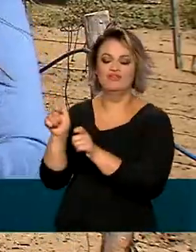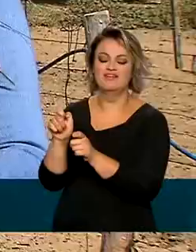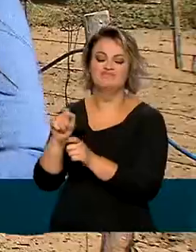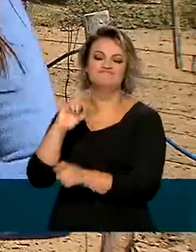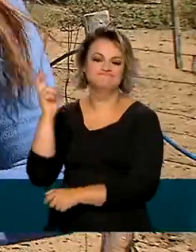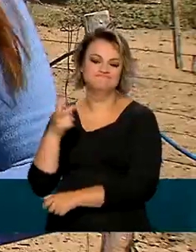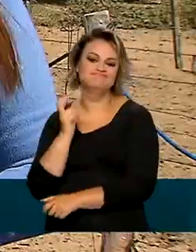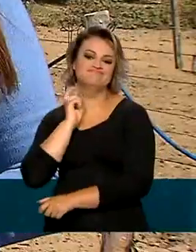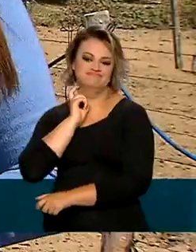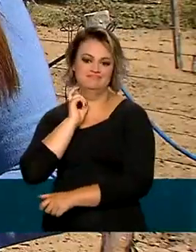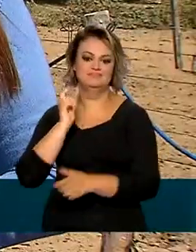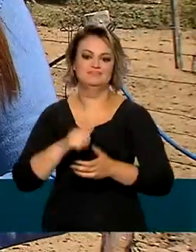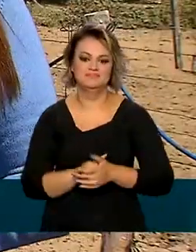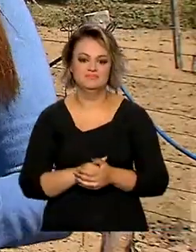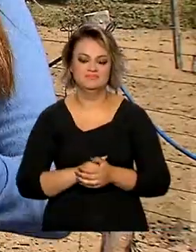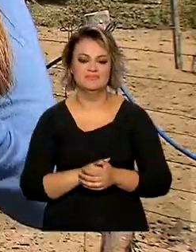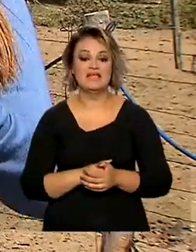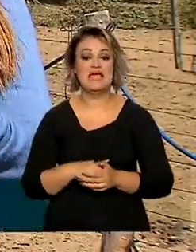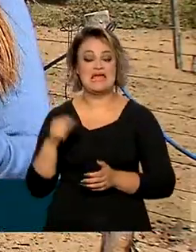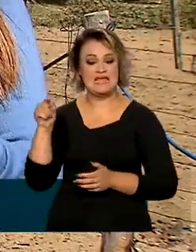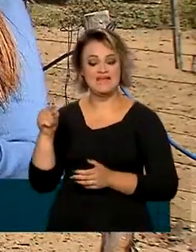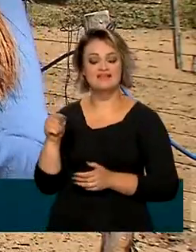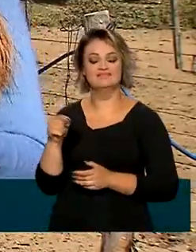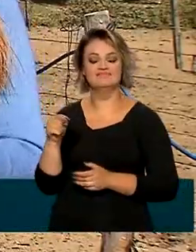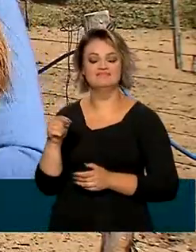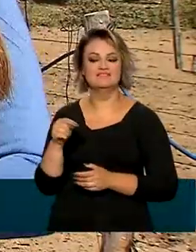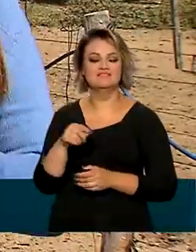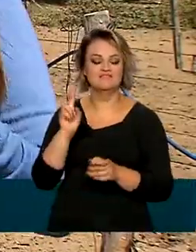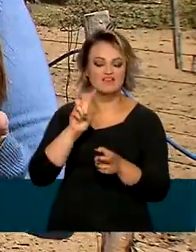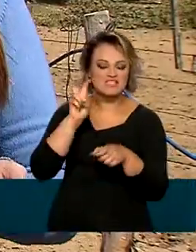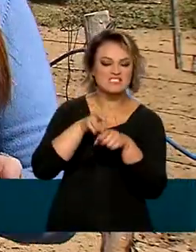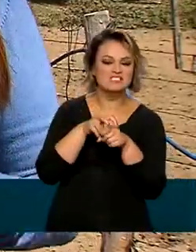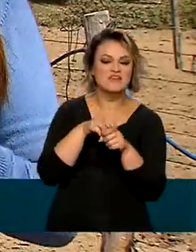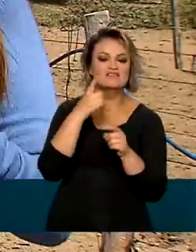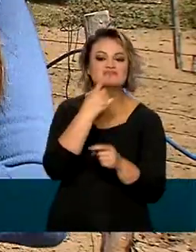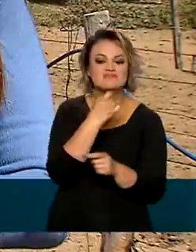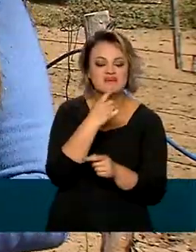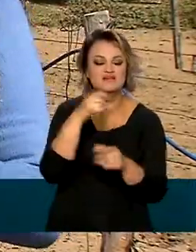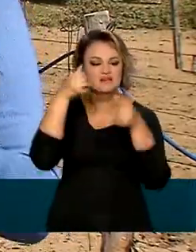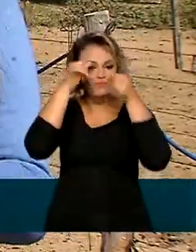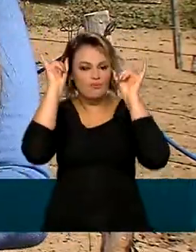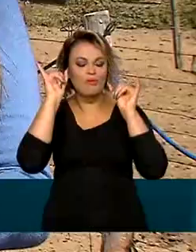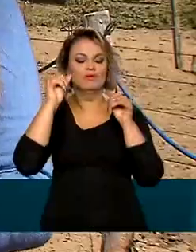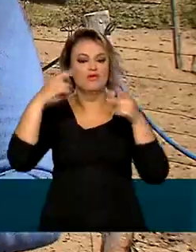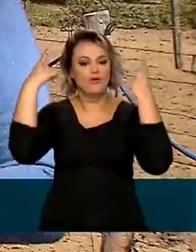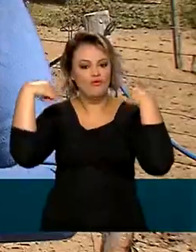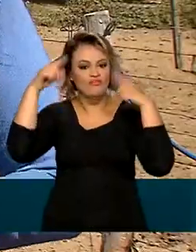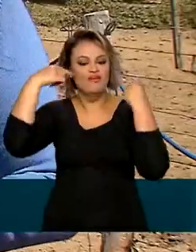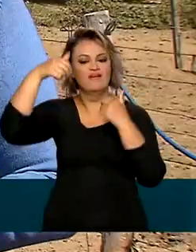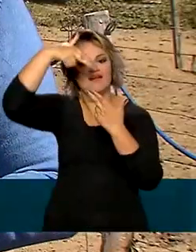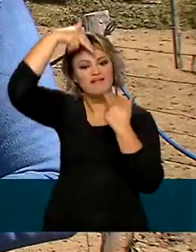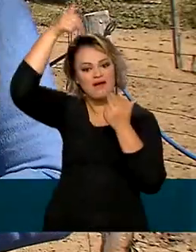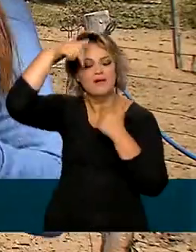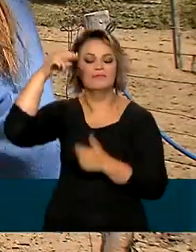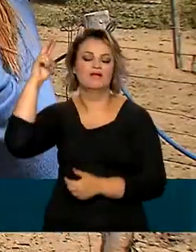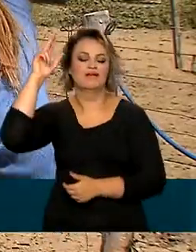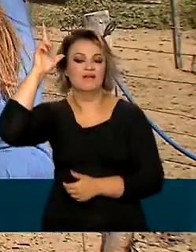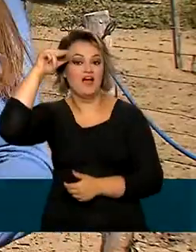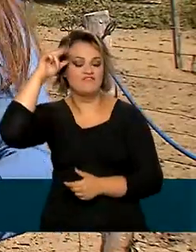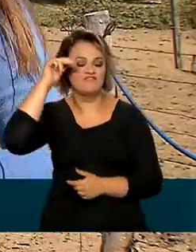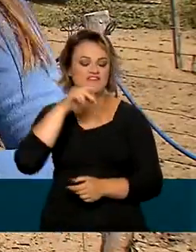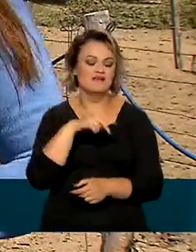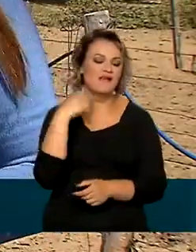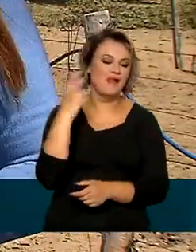O principal é o morcego vampiro, que se alimenta do sangue de bois, cabras, ovelhas e cavalos. O